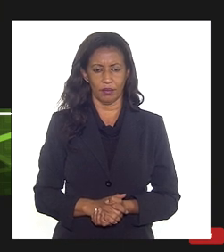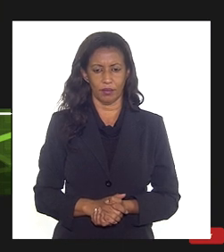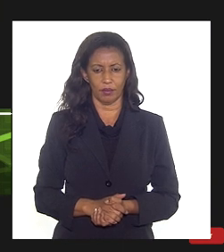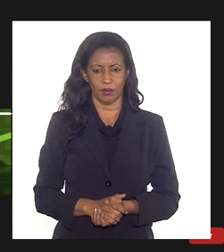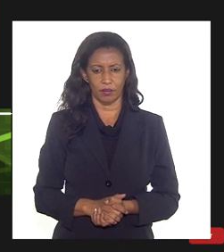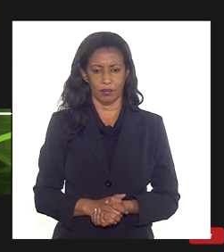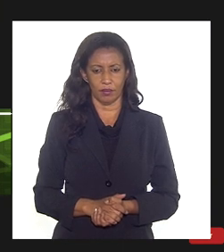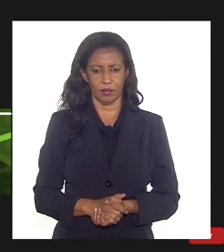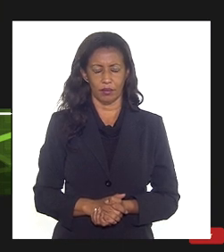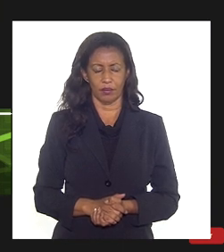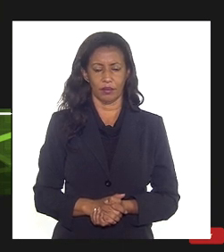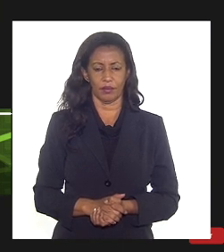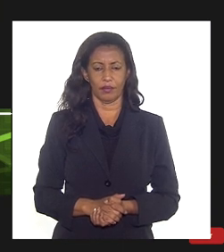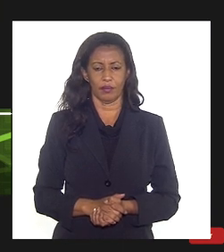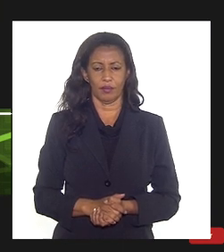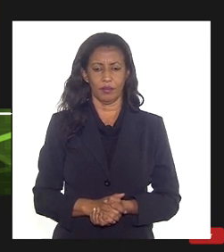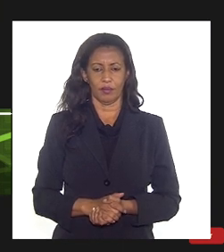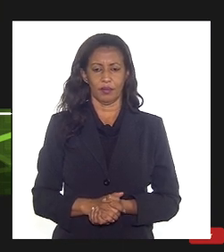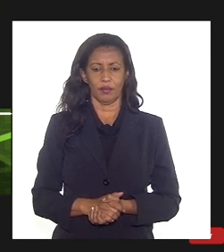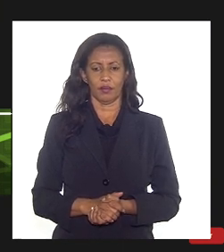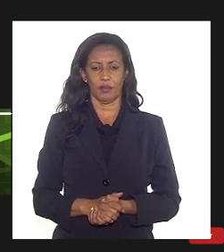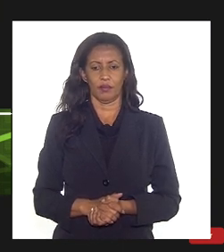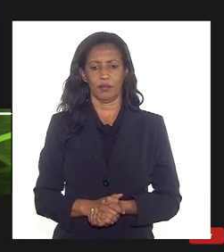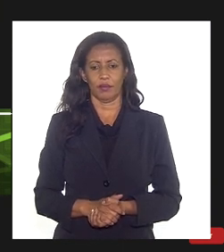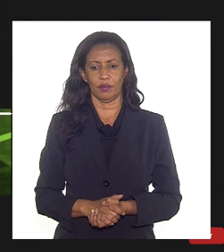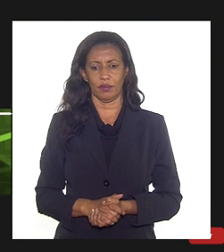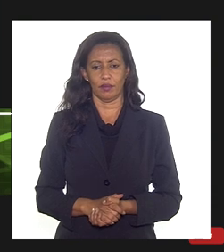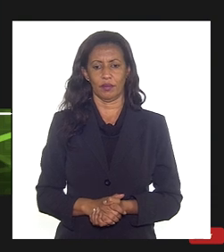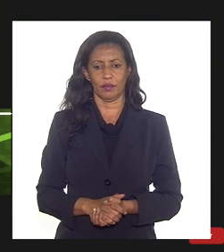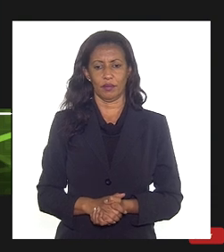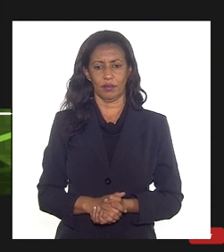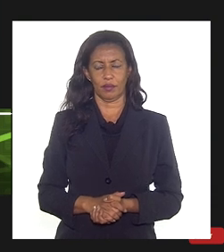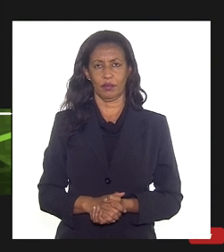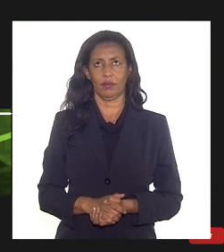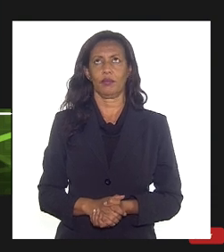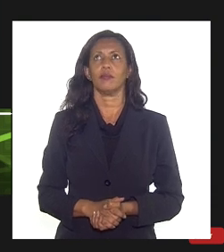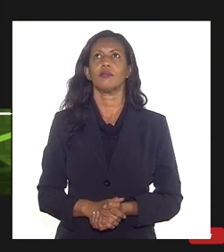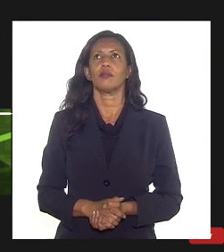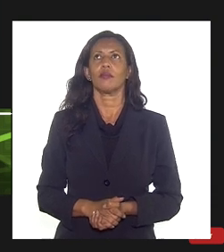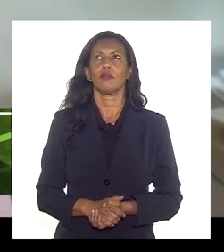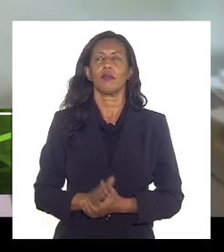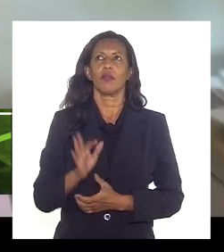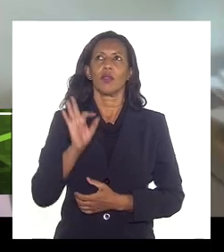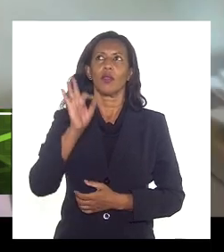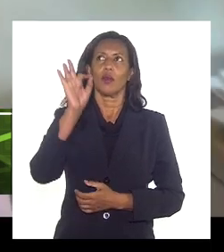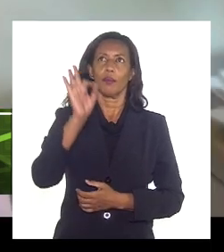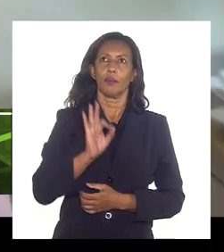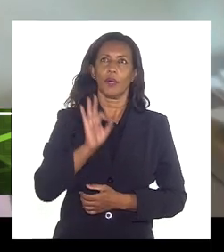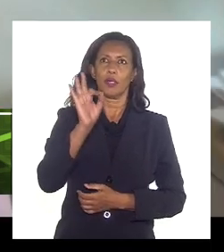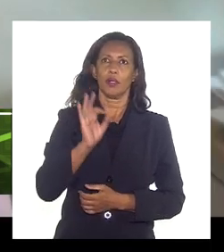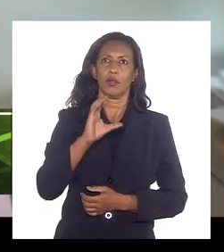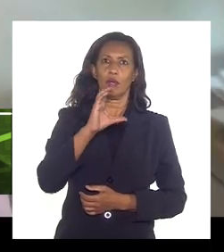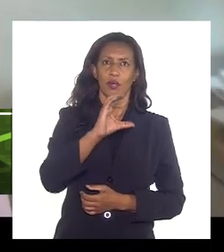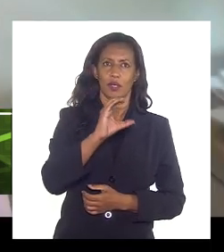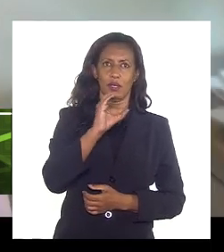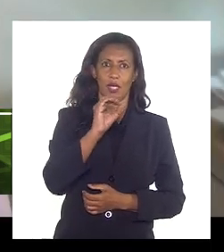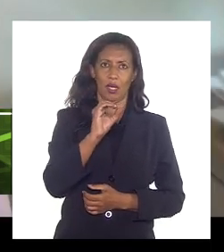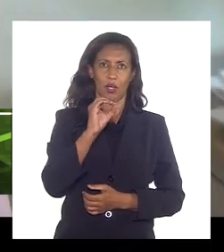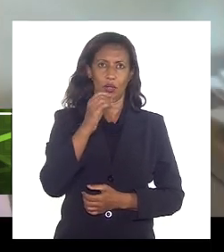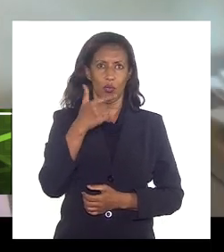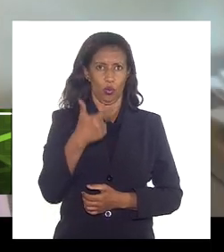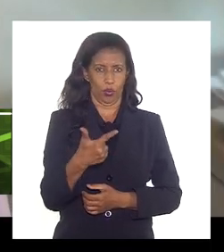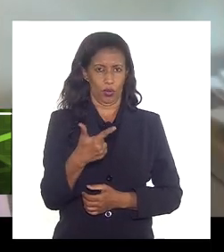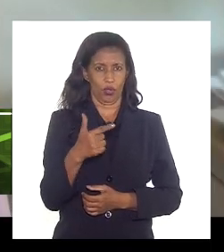percentual de CO2 e H2S